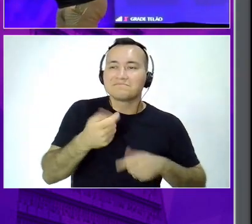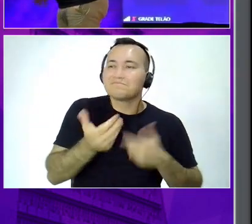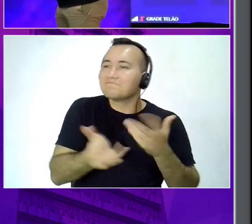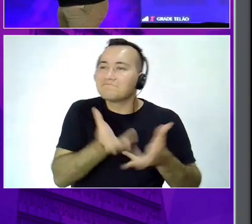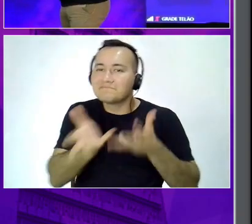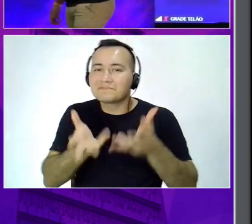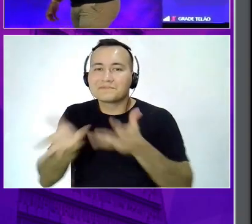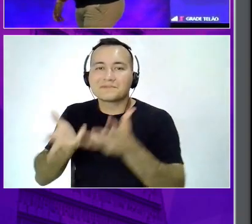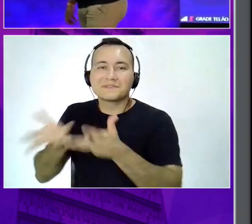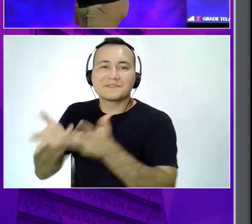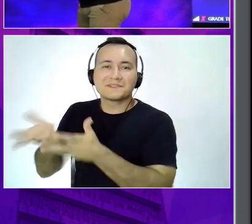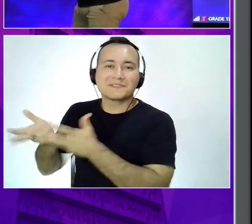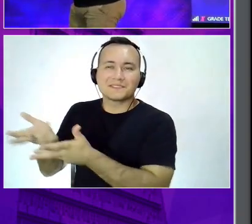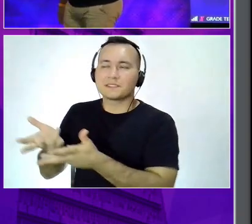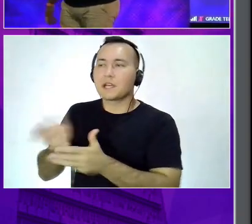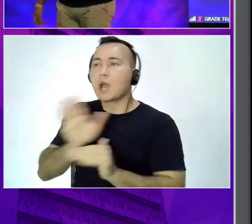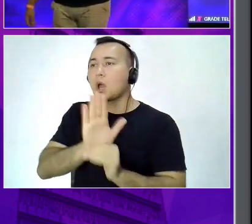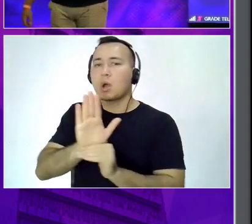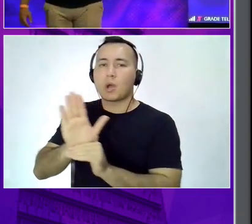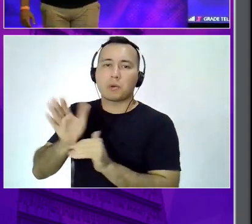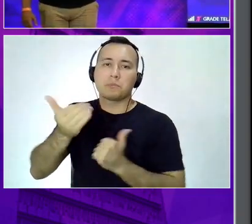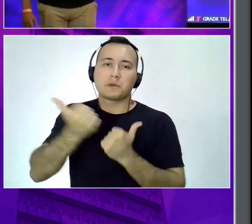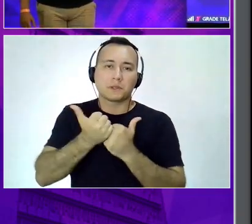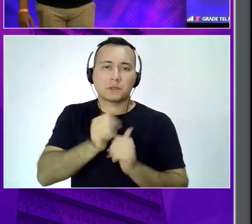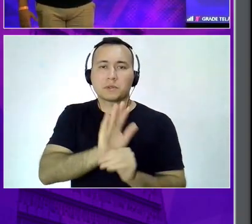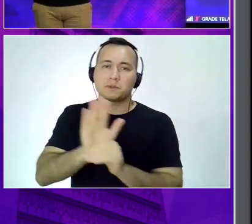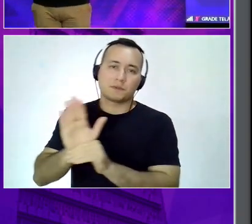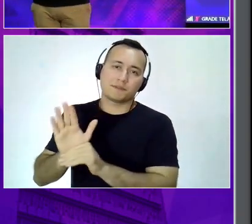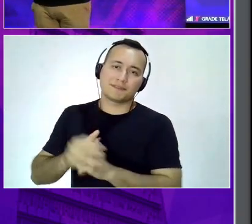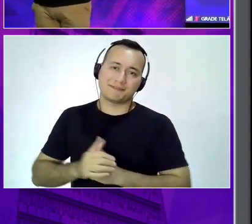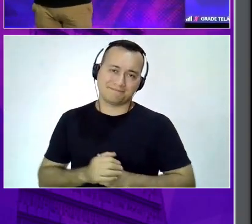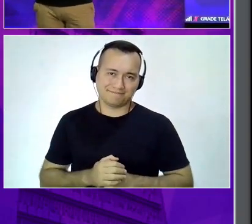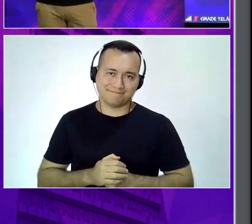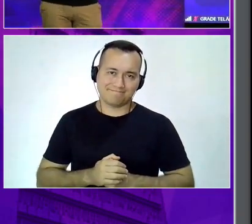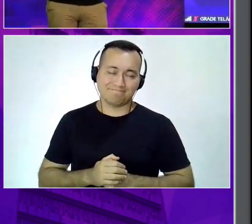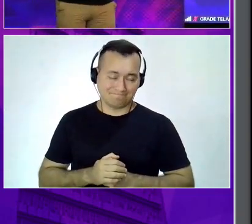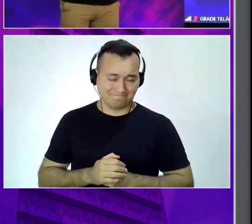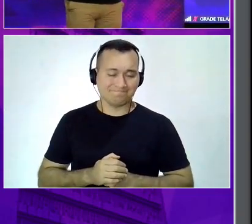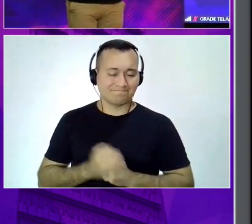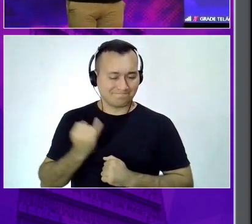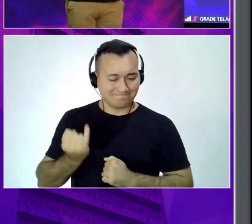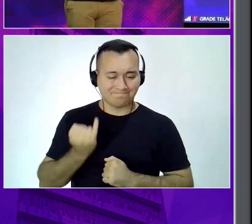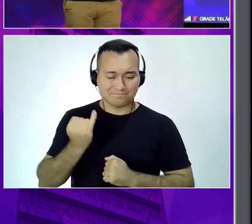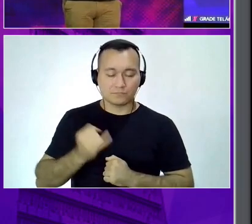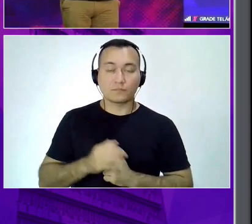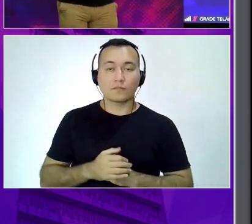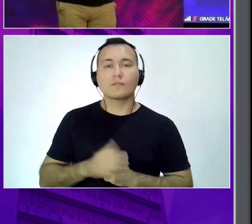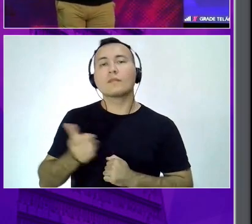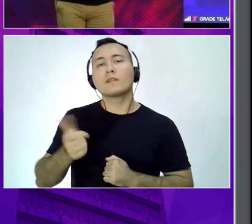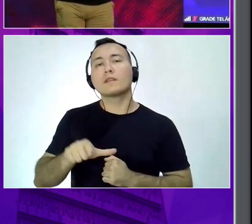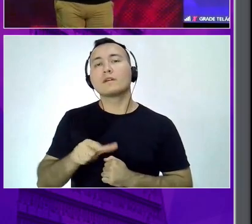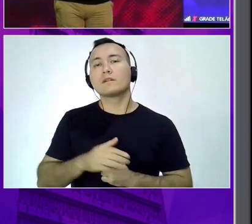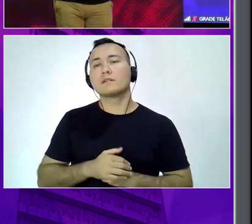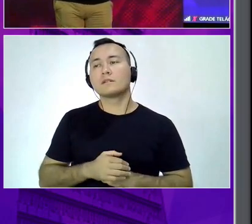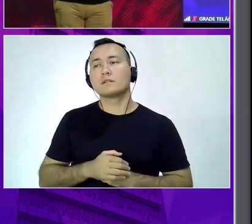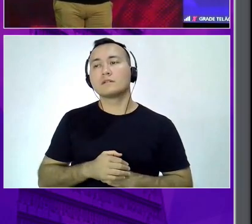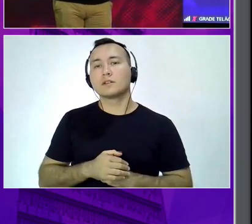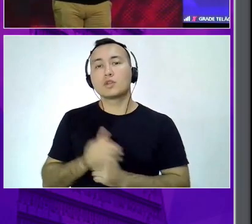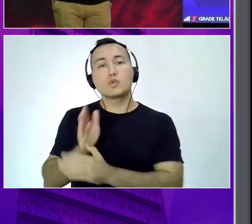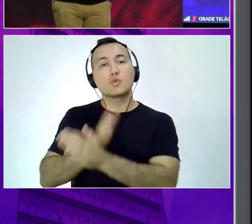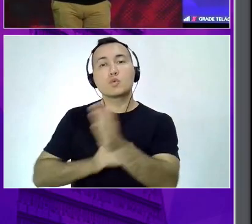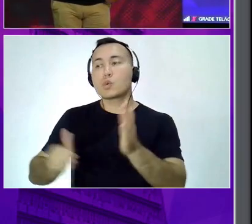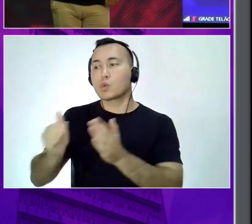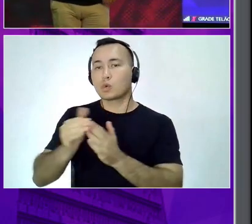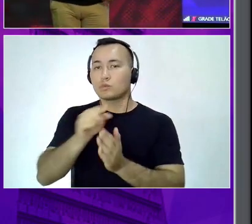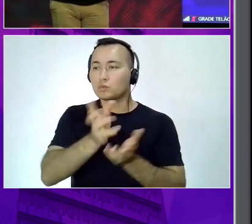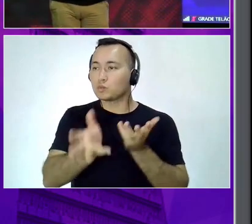Pergunta, né? E aqui vai uma dica, hein? Olha, posso até dar dica agora, que estou com mais tempo. Três dicas aí para você ser um líder servidor